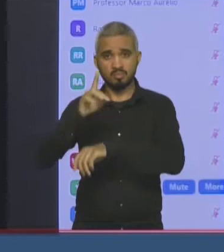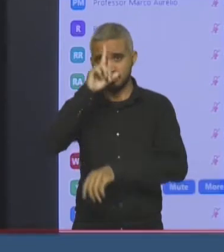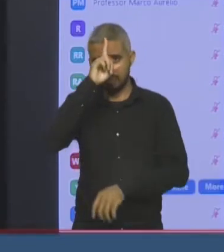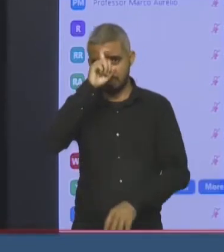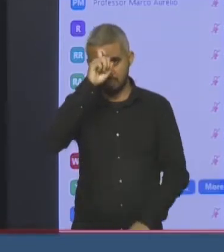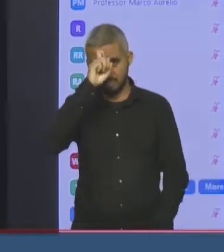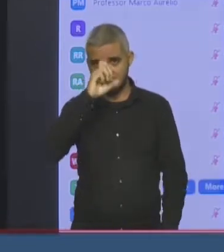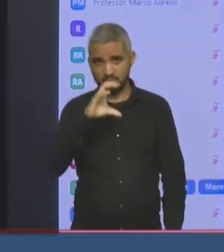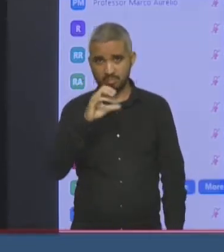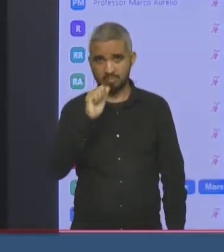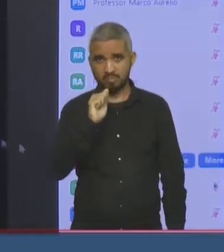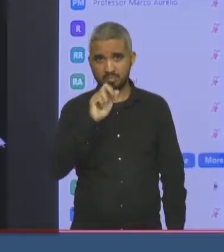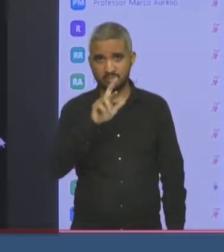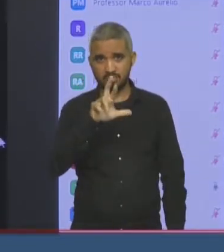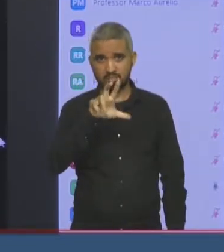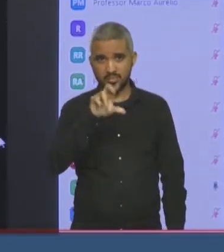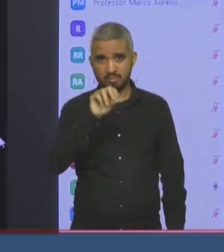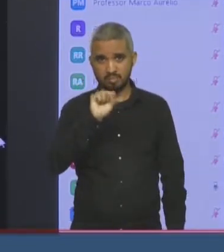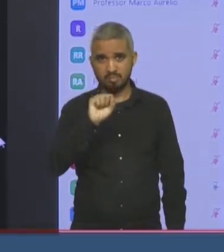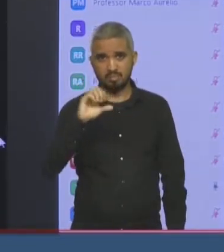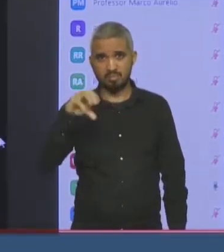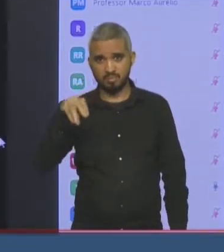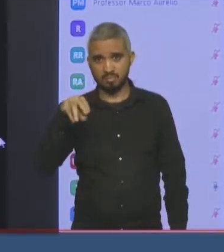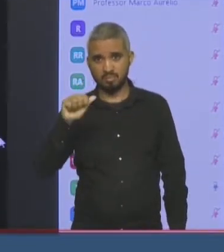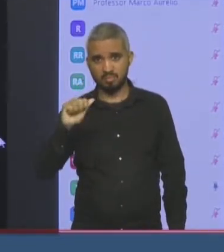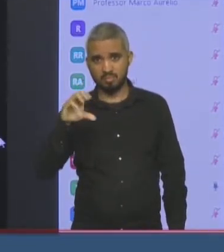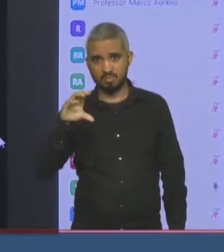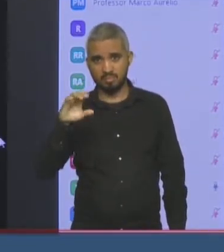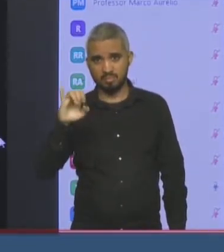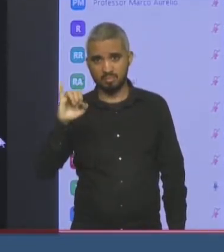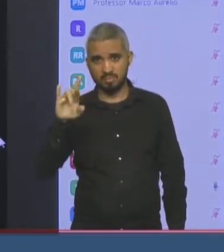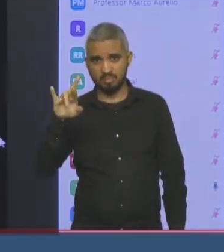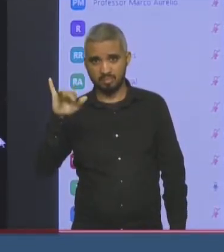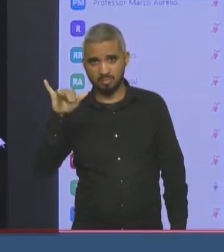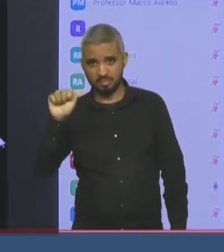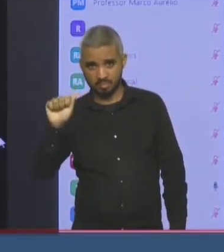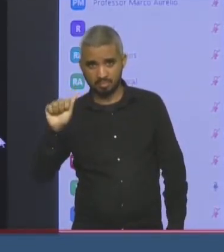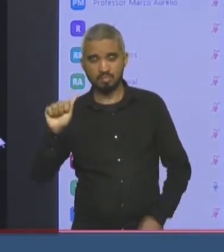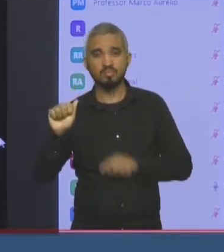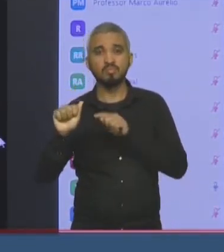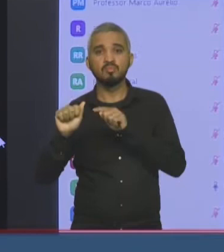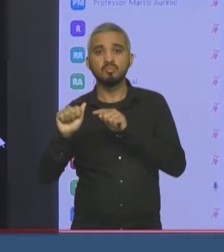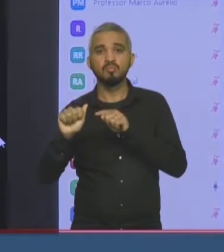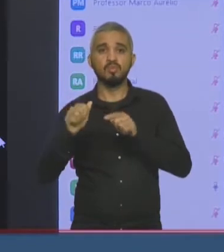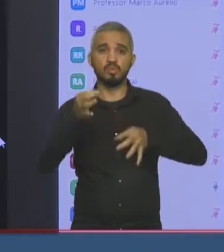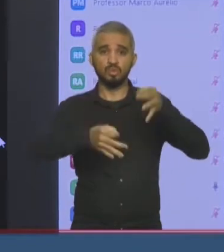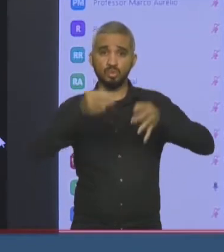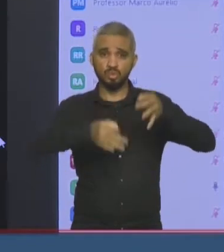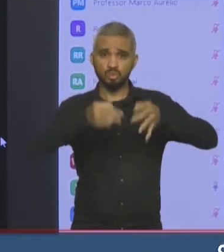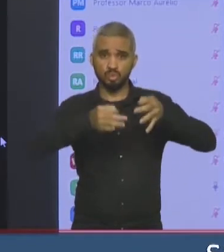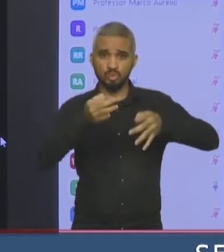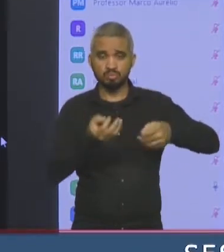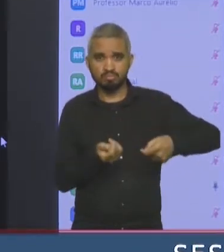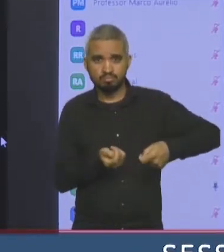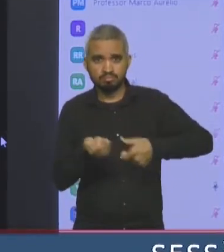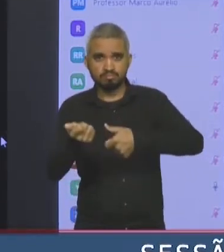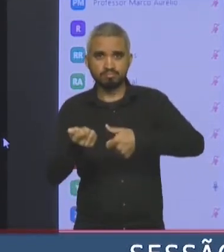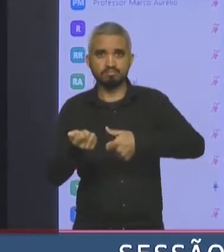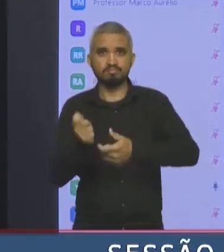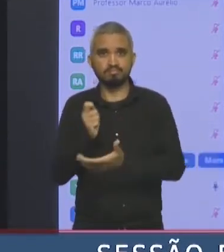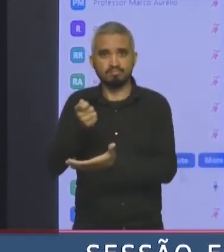Associação de Magistrados do Maranhão fez uma doação de equipamentos pelo bolso de cada um dos